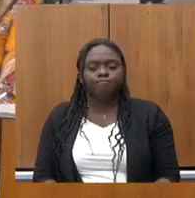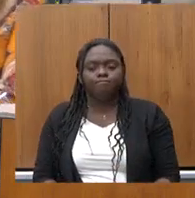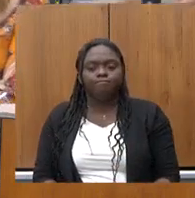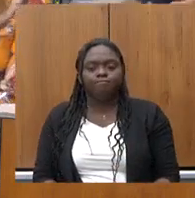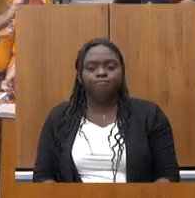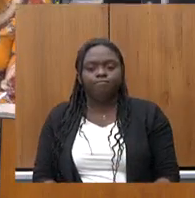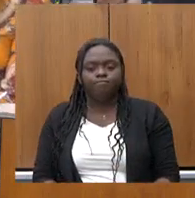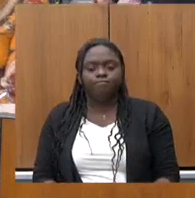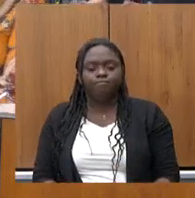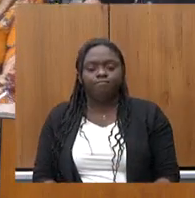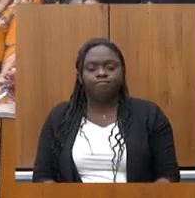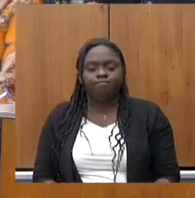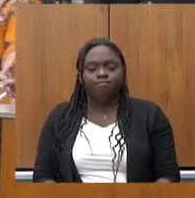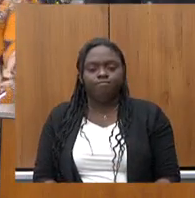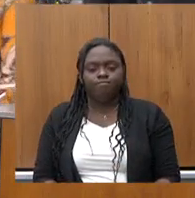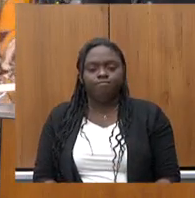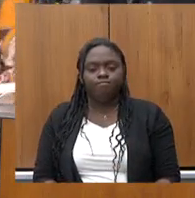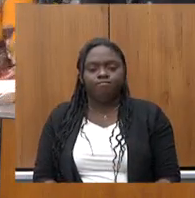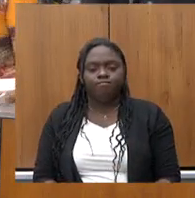pode passar, favor?